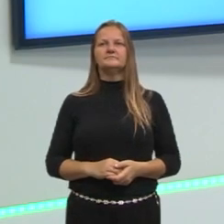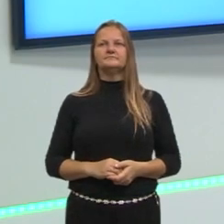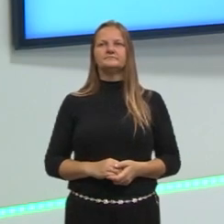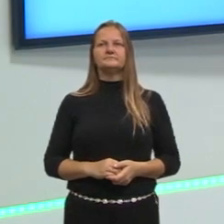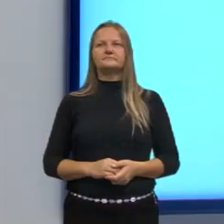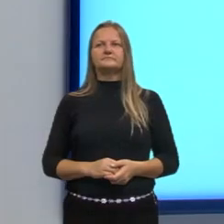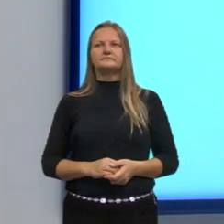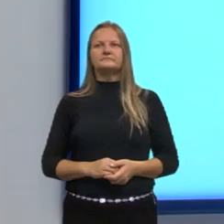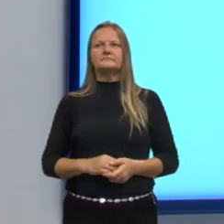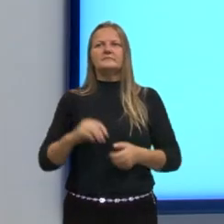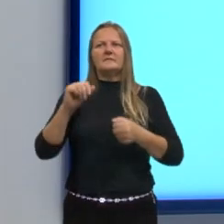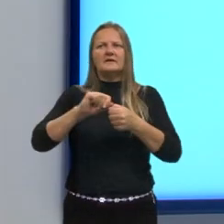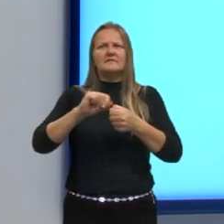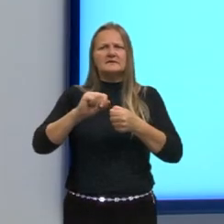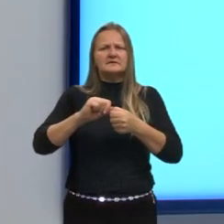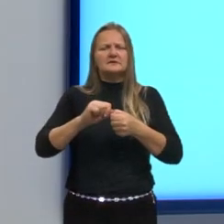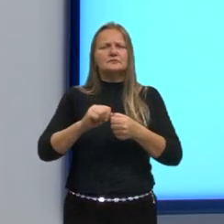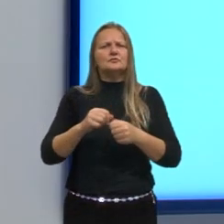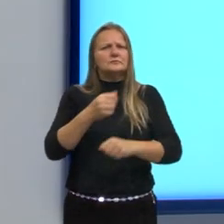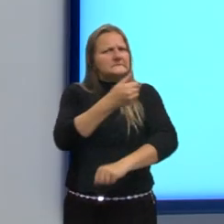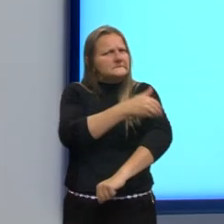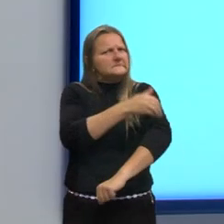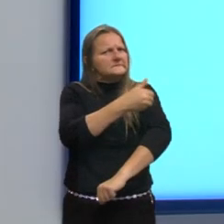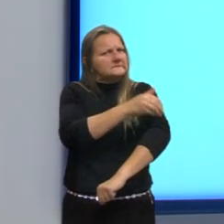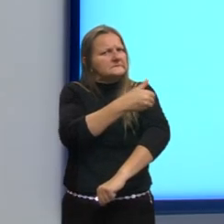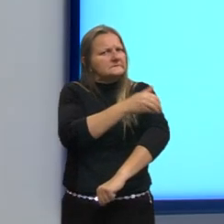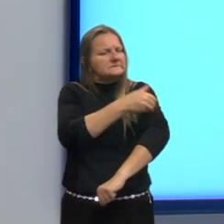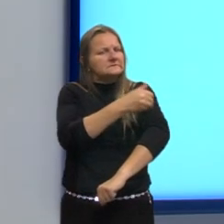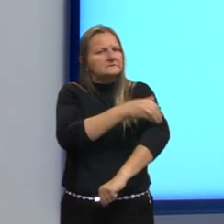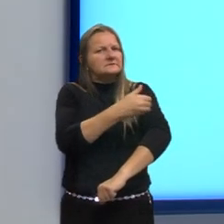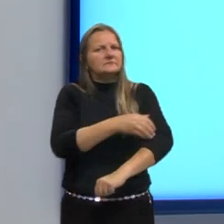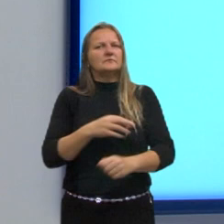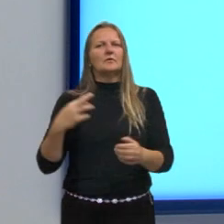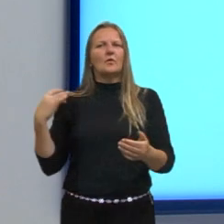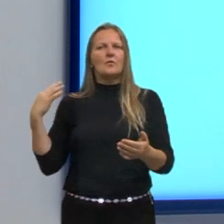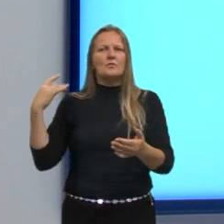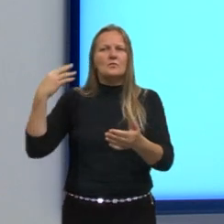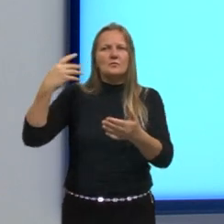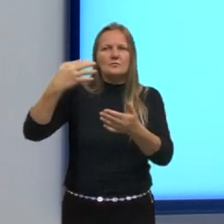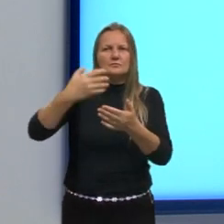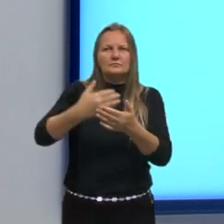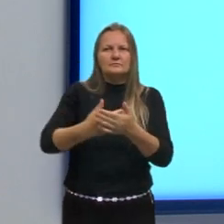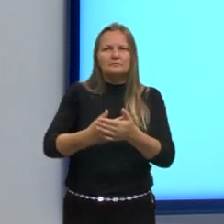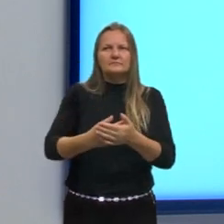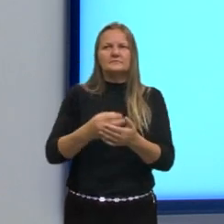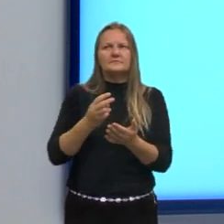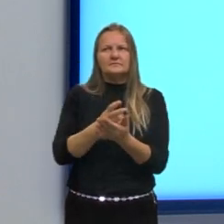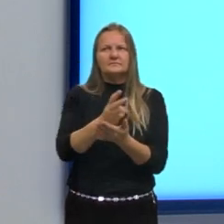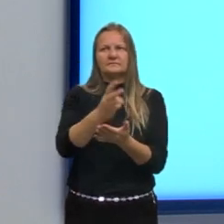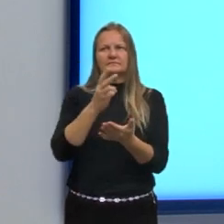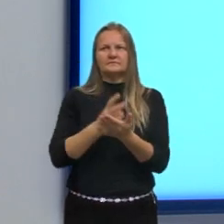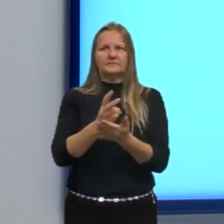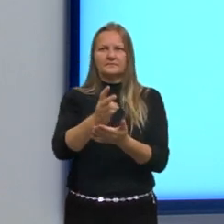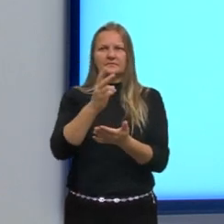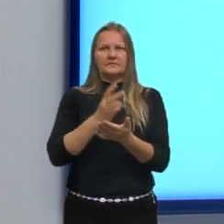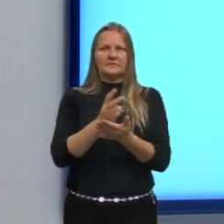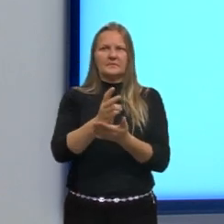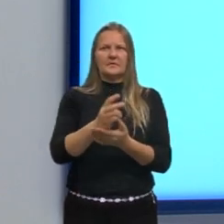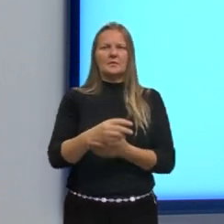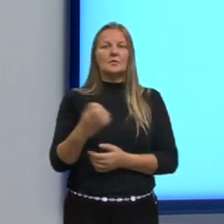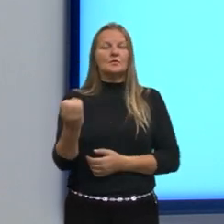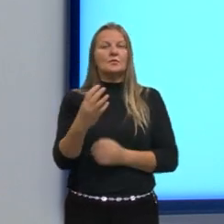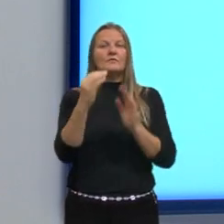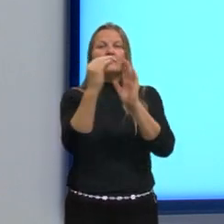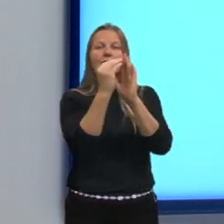Realizando exercícios de memorização ou revisões, sempre e continuamente, gente, o